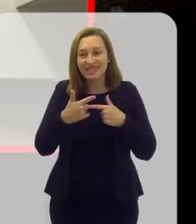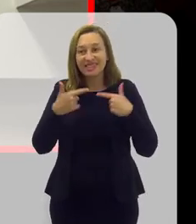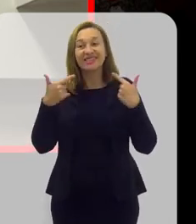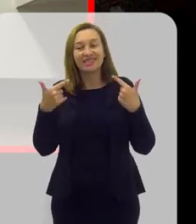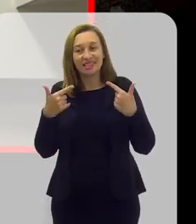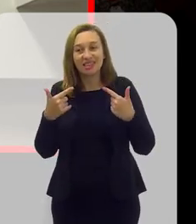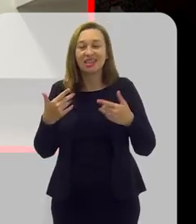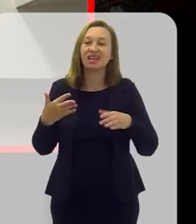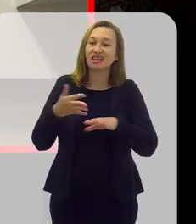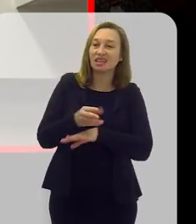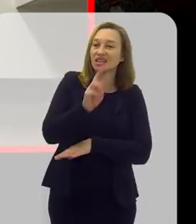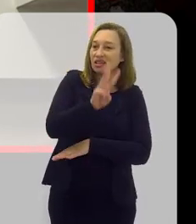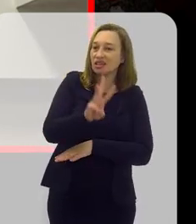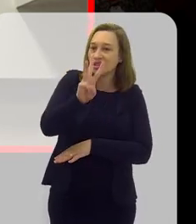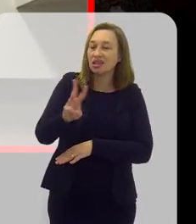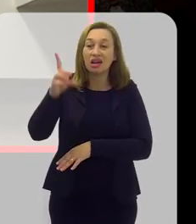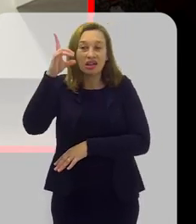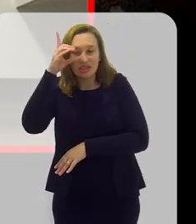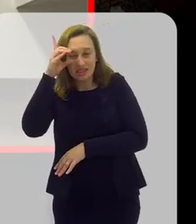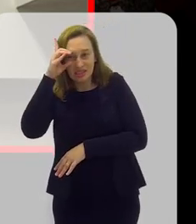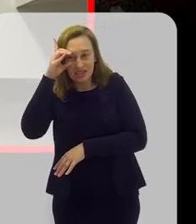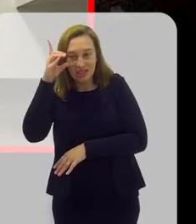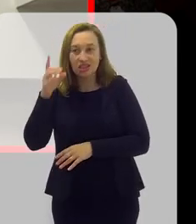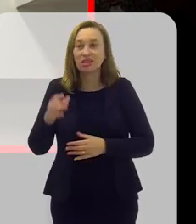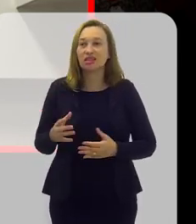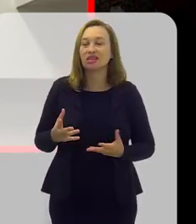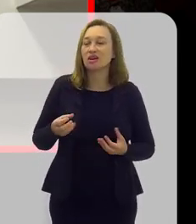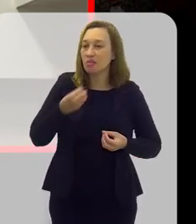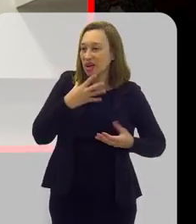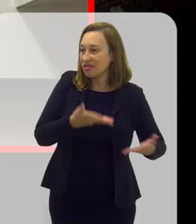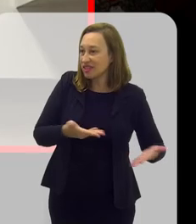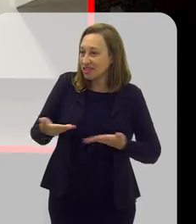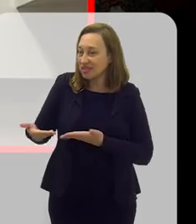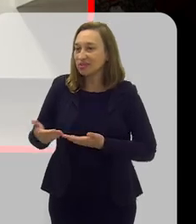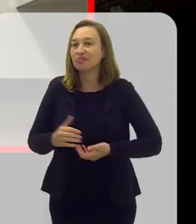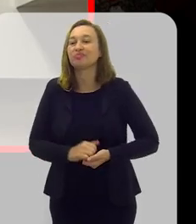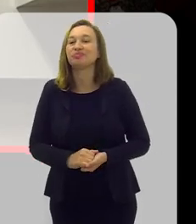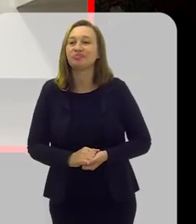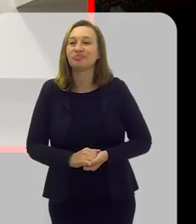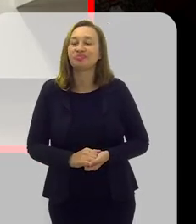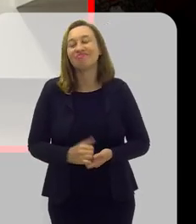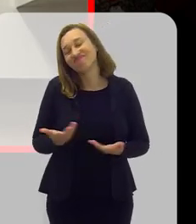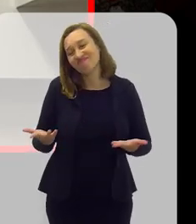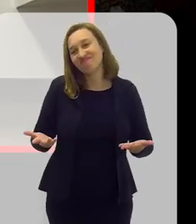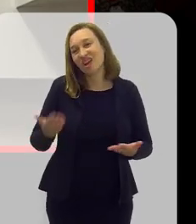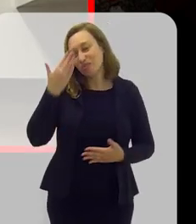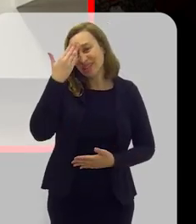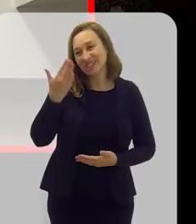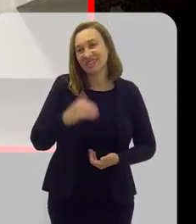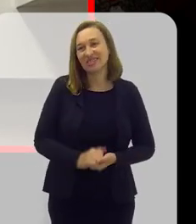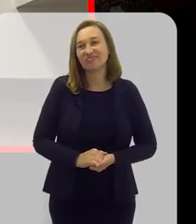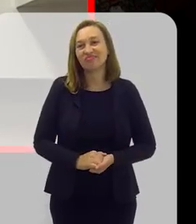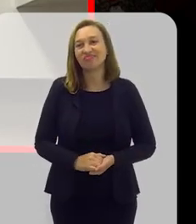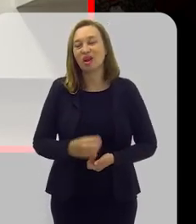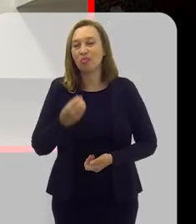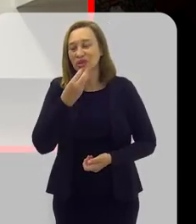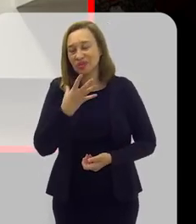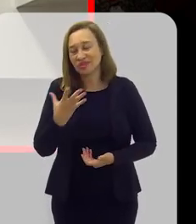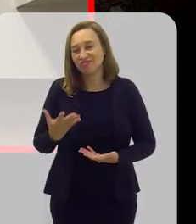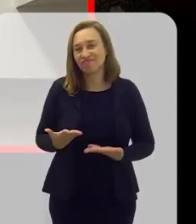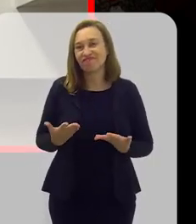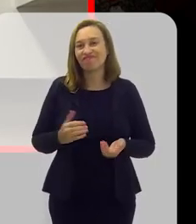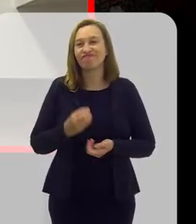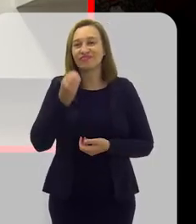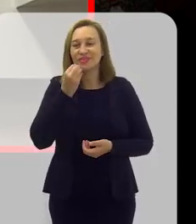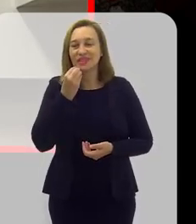tem que estar no nosso site, no nosso Instagram, são todos muito bem-vindos. E é isso, muito obrigada pela